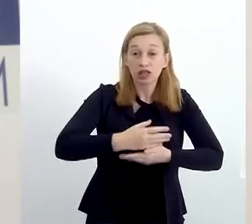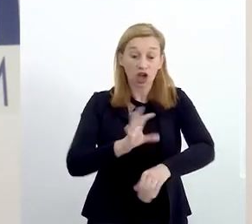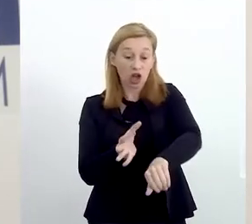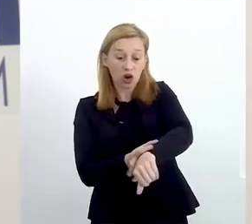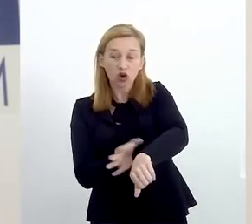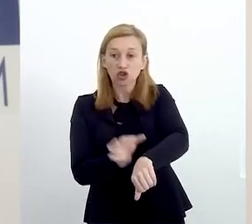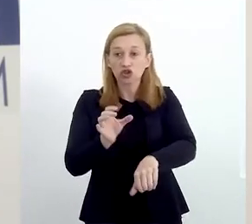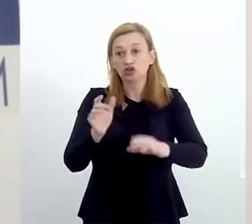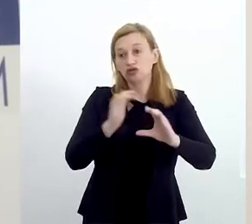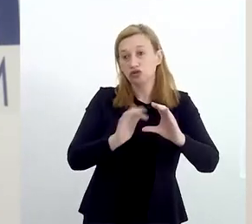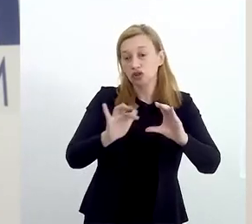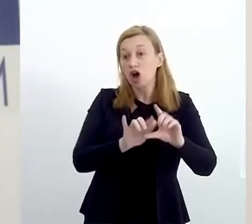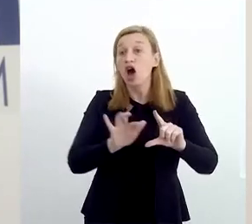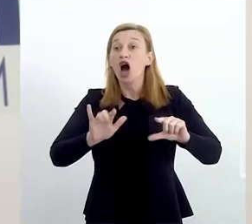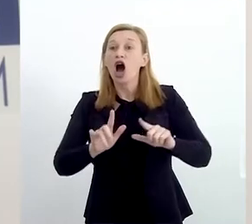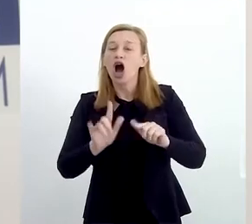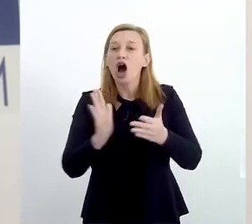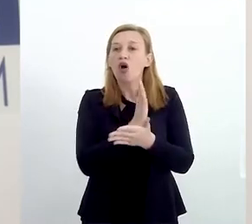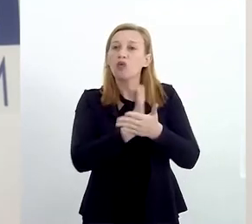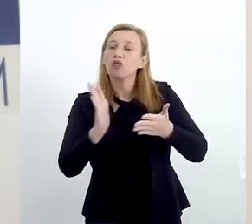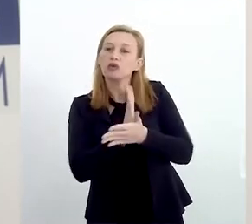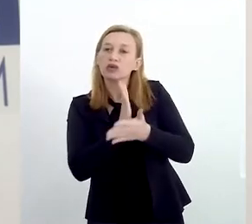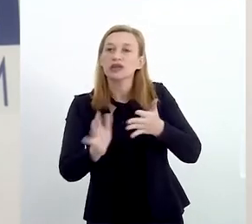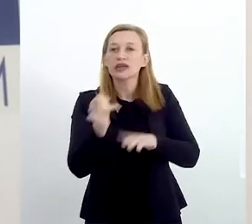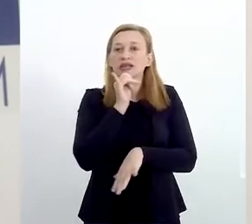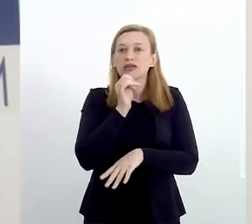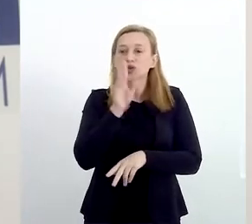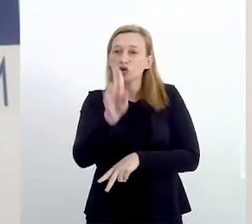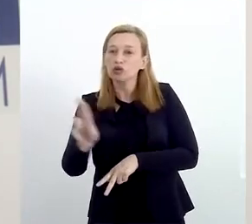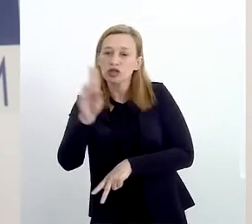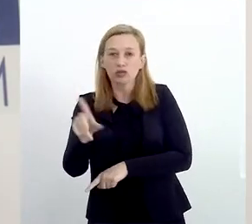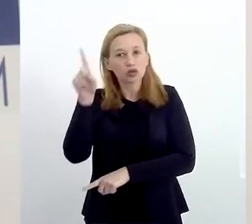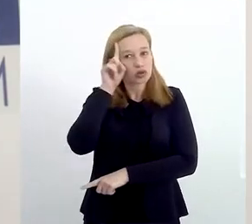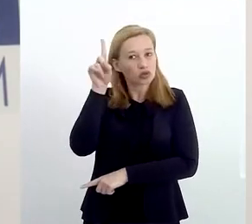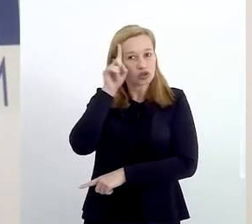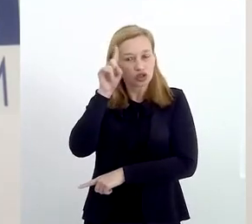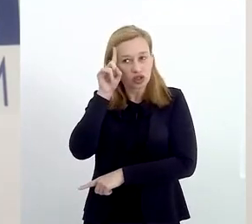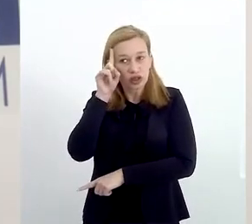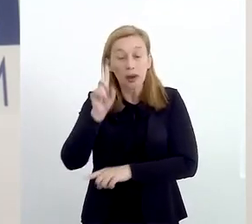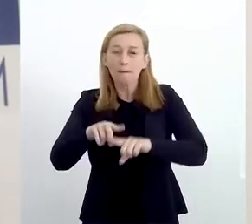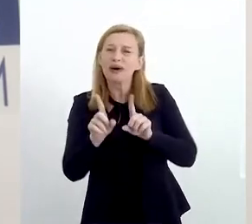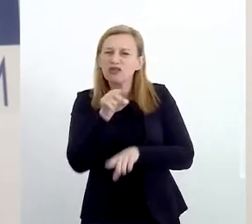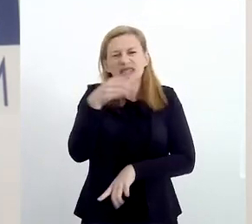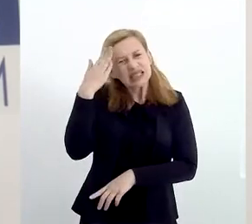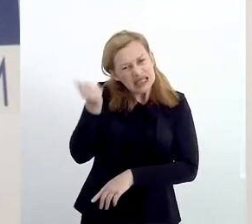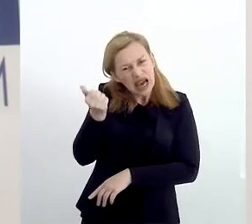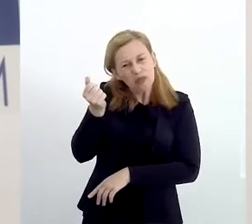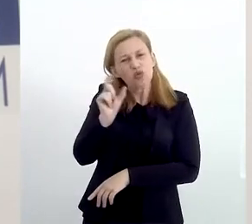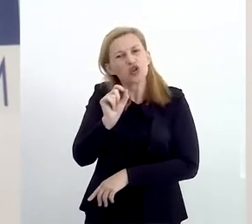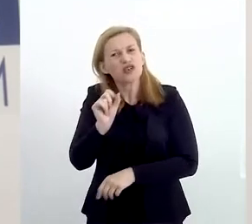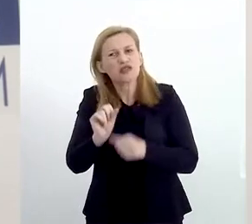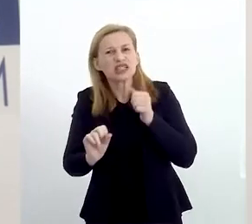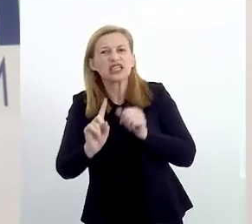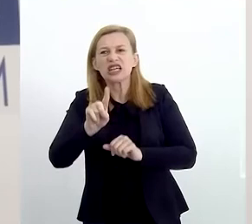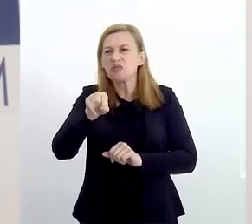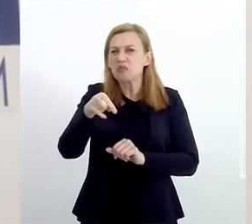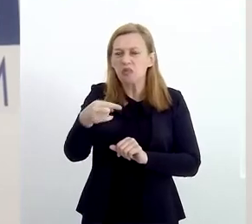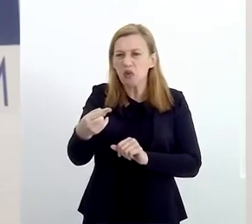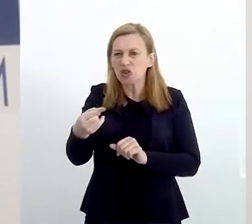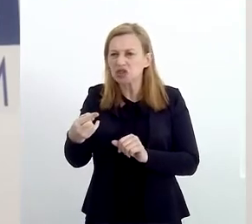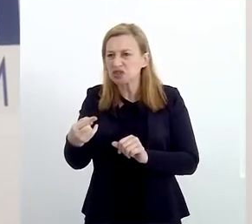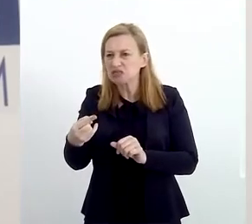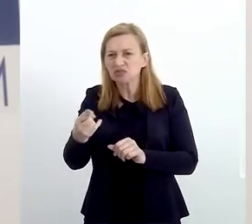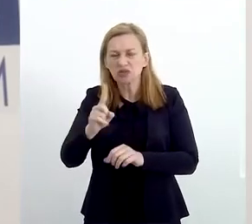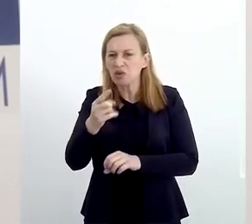tablets, relógios digitais são alguns exemplos de aparelhos que usamos constantemente no dia a dia. Mas você sabe o que fazer com eles